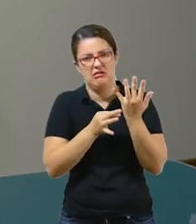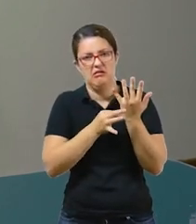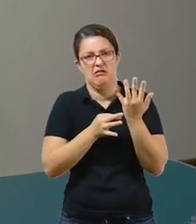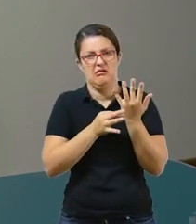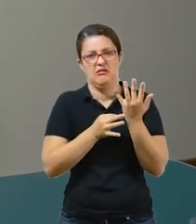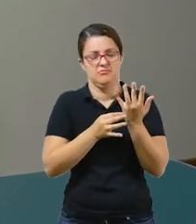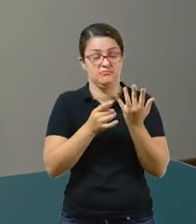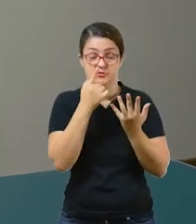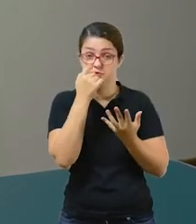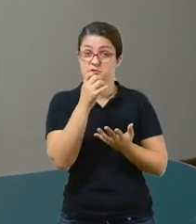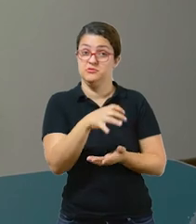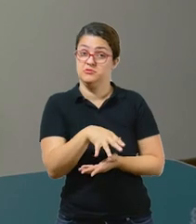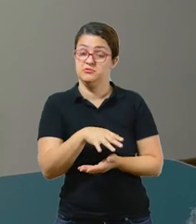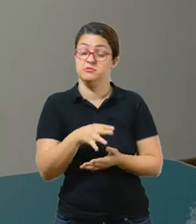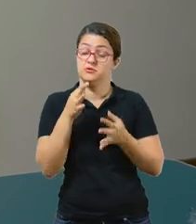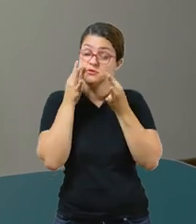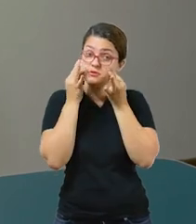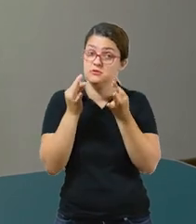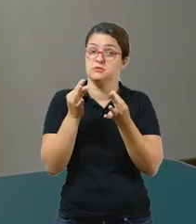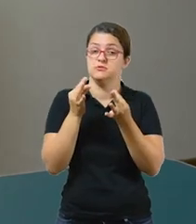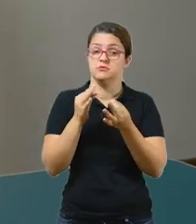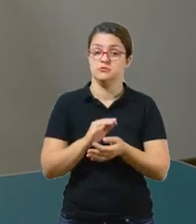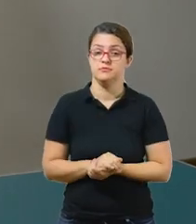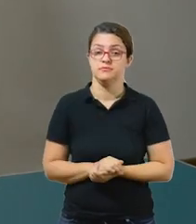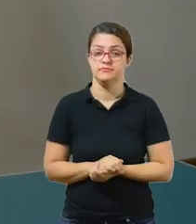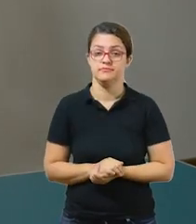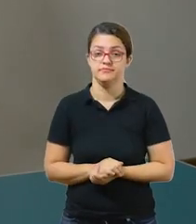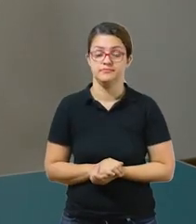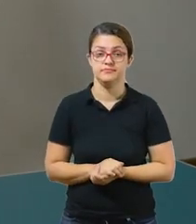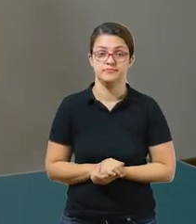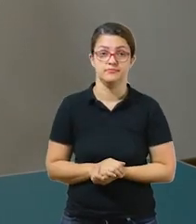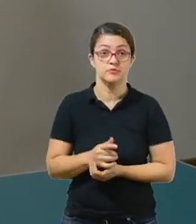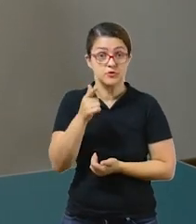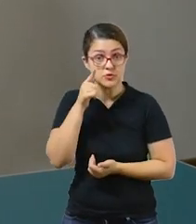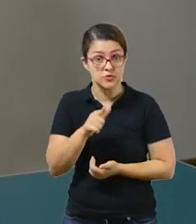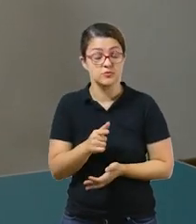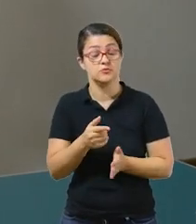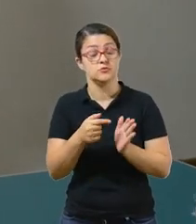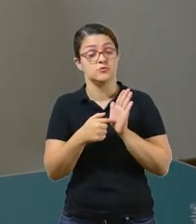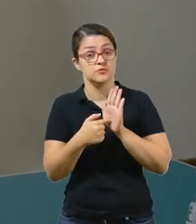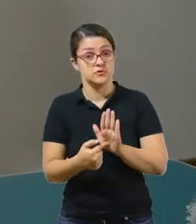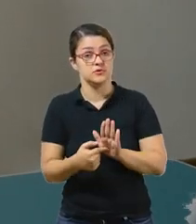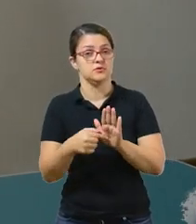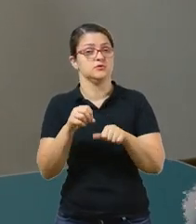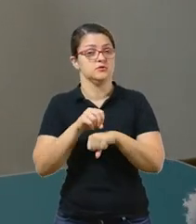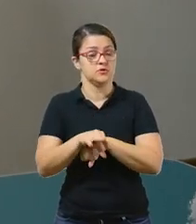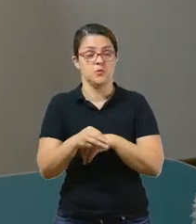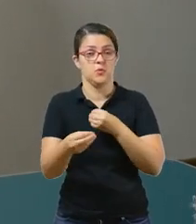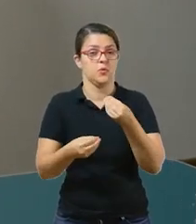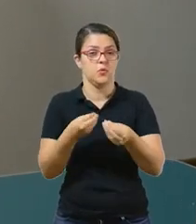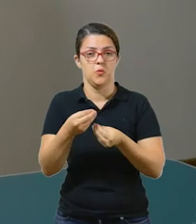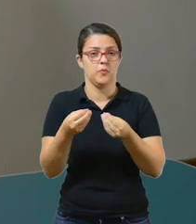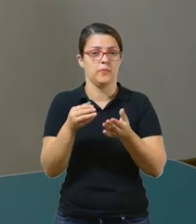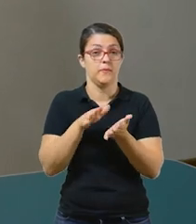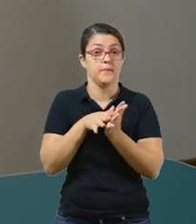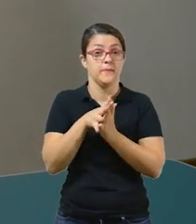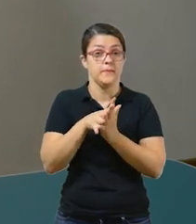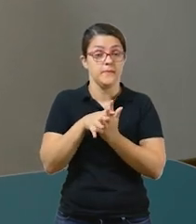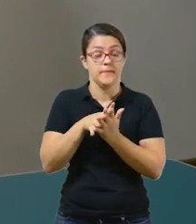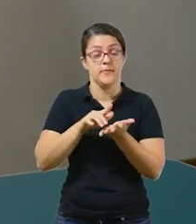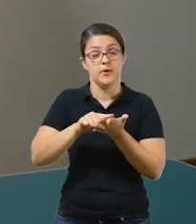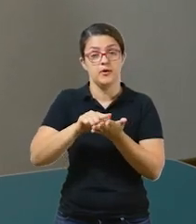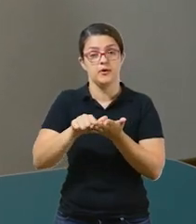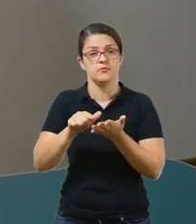isso pode estar prejudicando a sua saúde, então muita atenção. Trago mais uma vez para vocês a diquinha de como lavar as mãos.